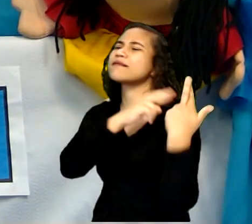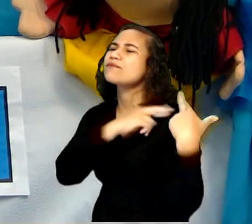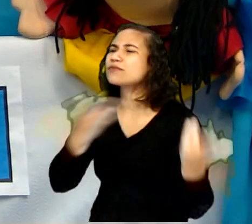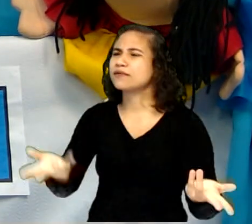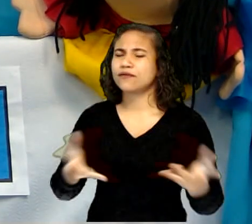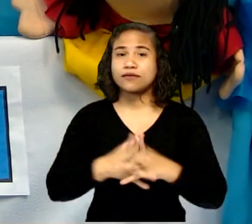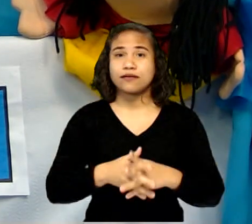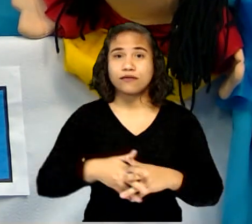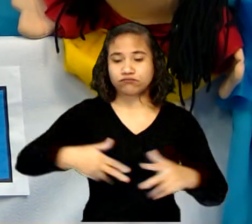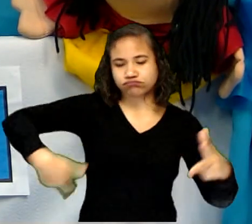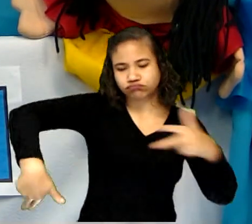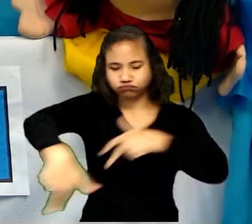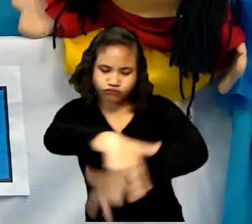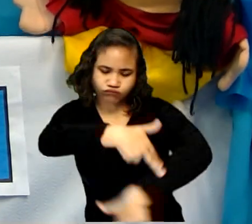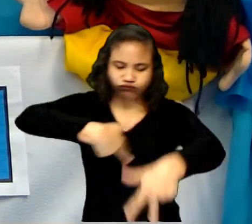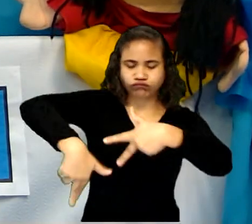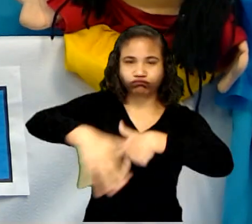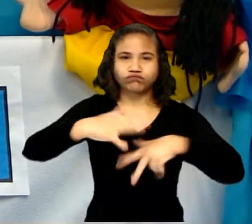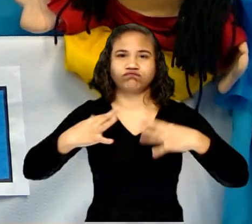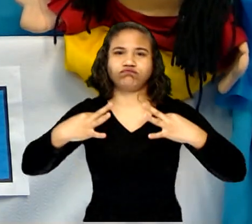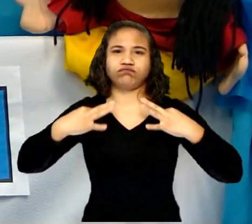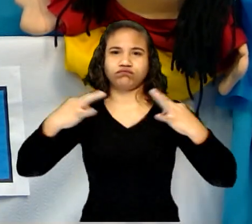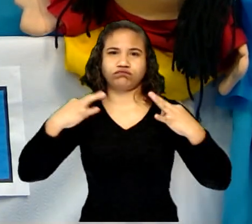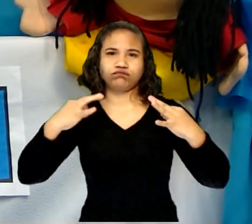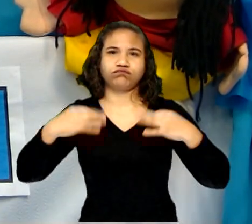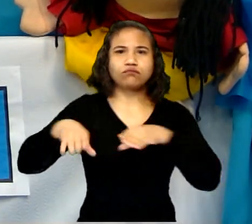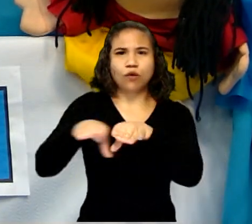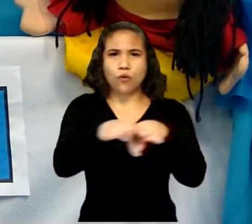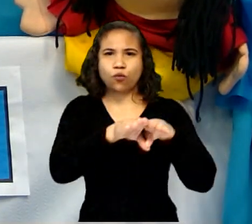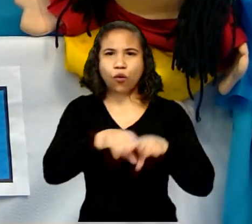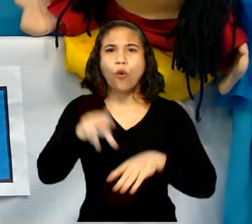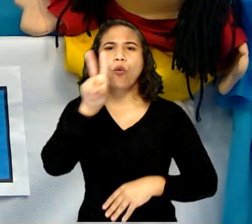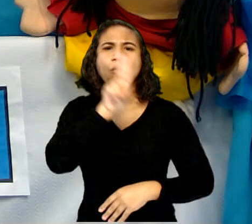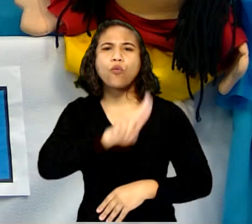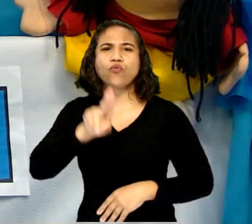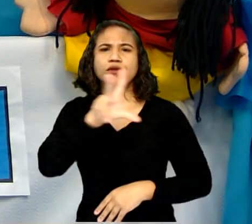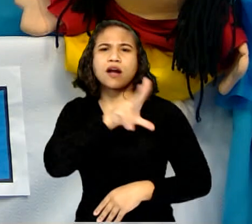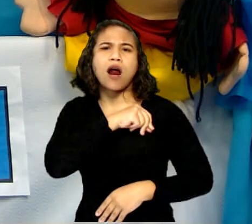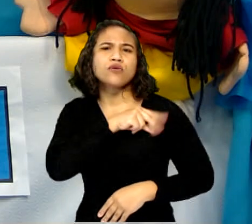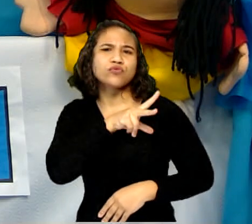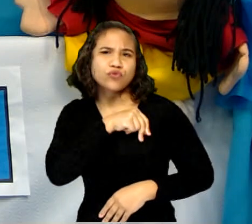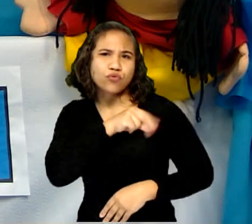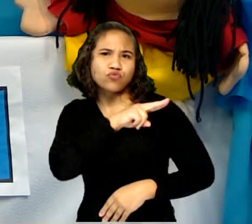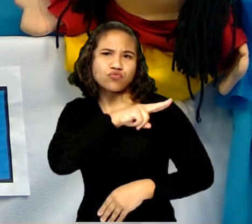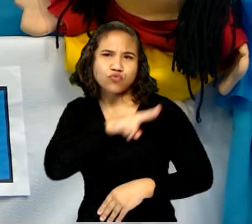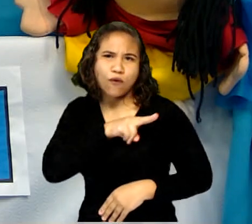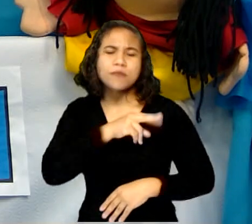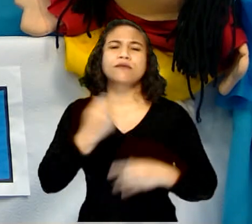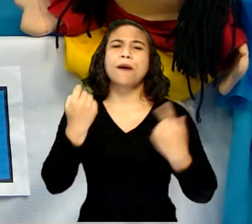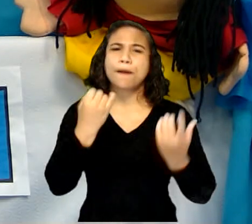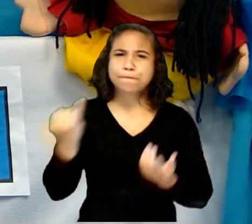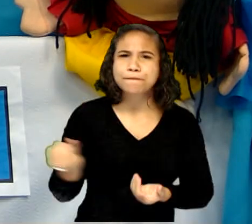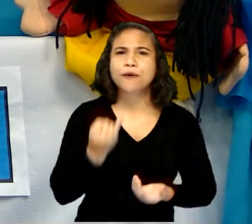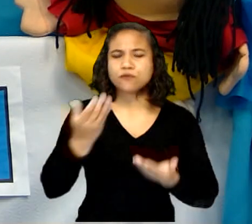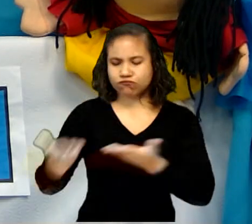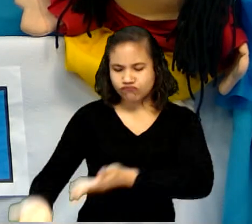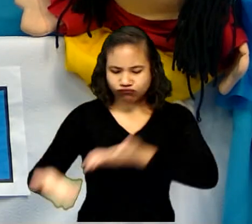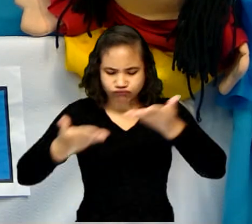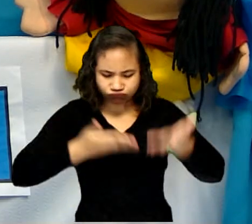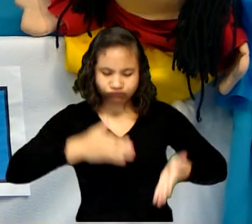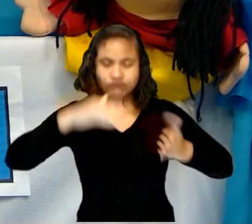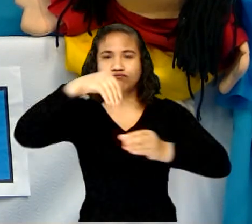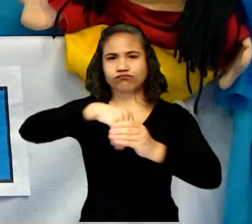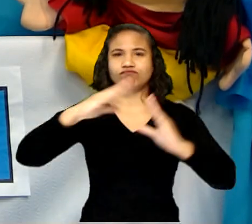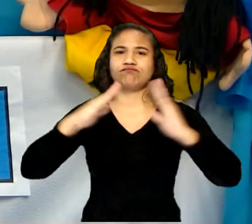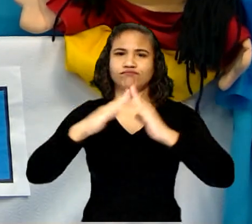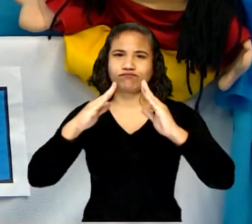Eles andam fardados, menina, e usam crachá. É muito importante receber o agente na sua casa, pois ele